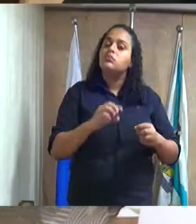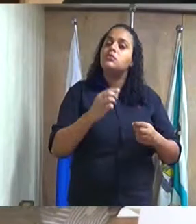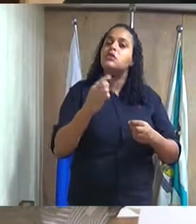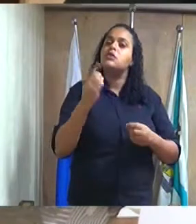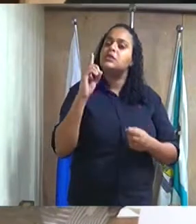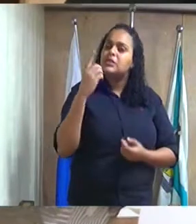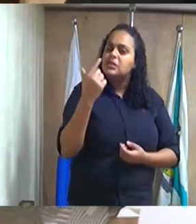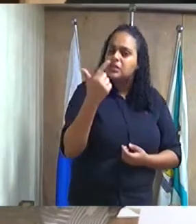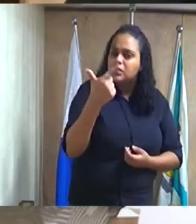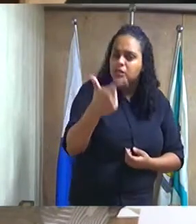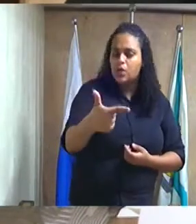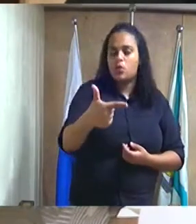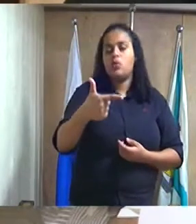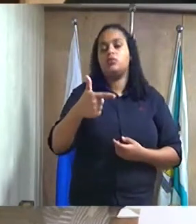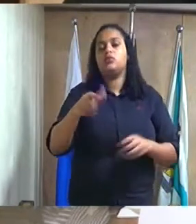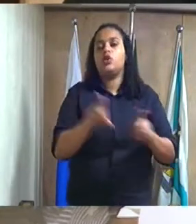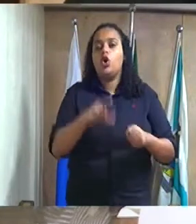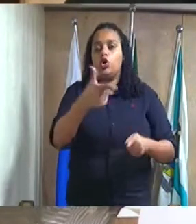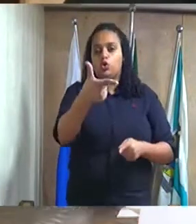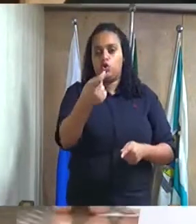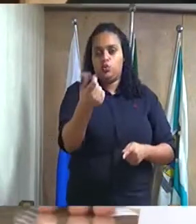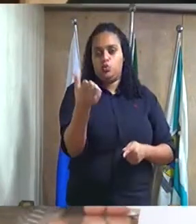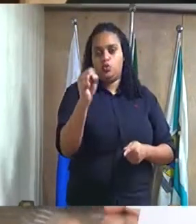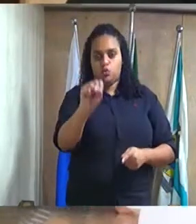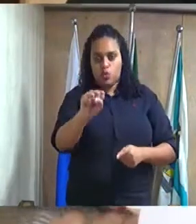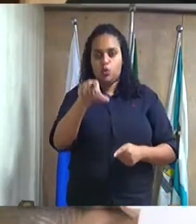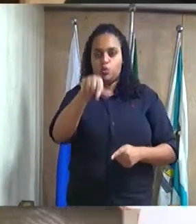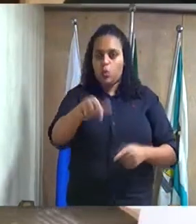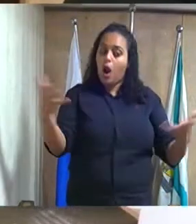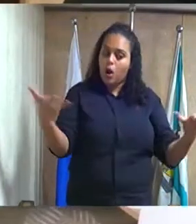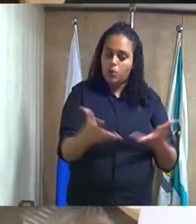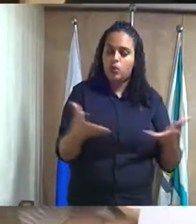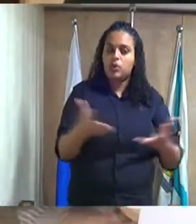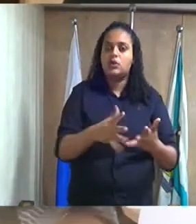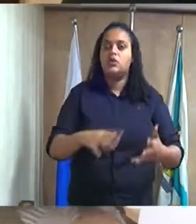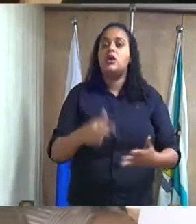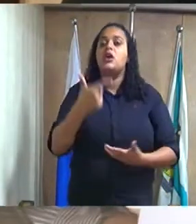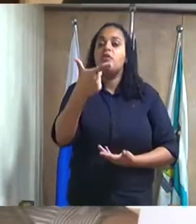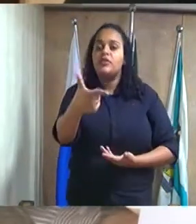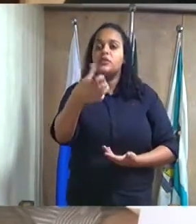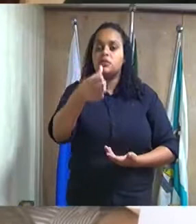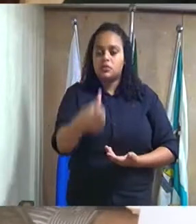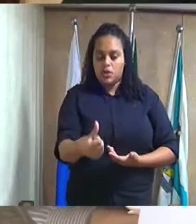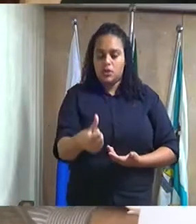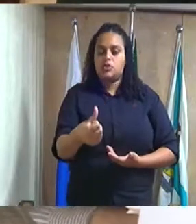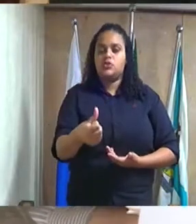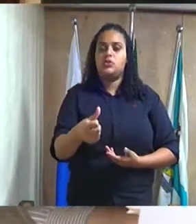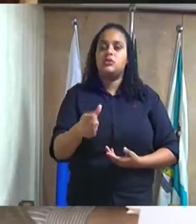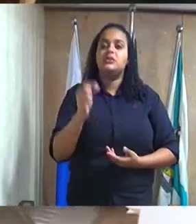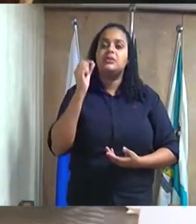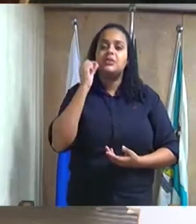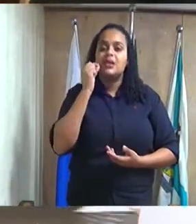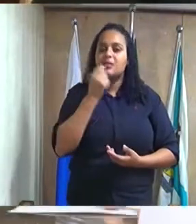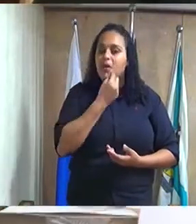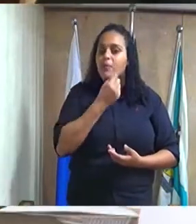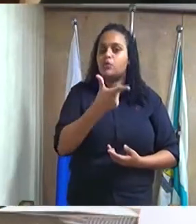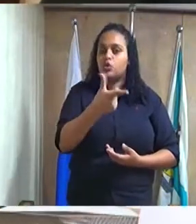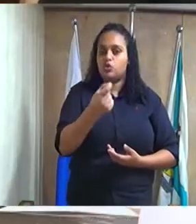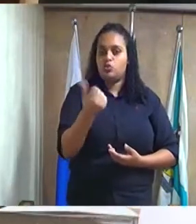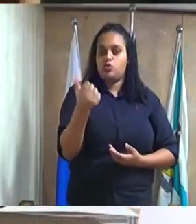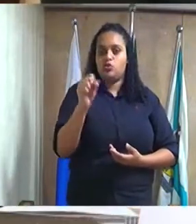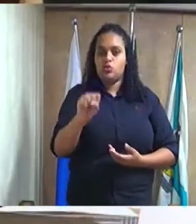segundo quadrimestre de 2018 que será realizado no dia 26 de setembro de 2018 quarta-feira,